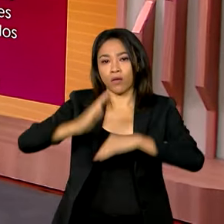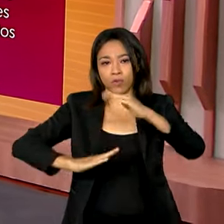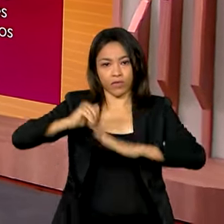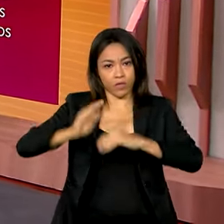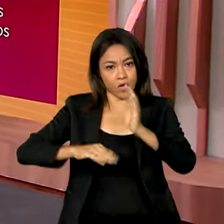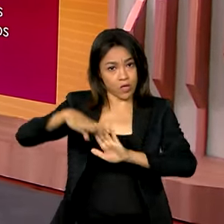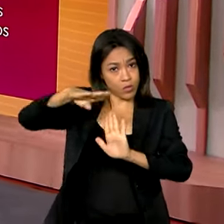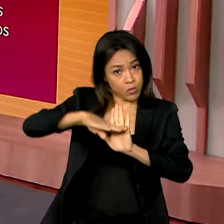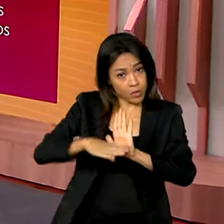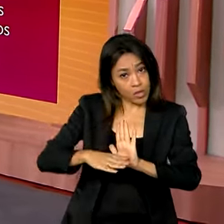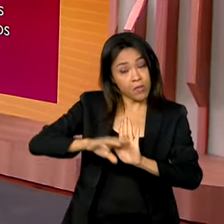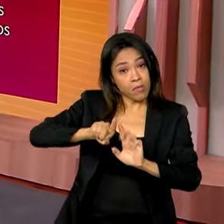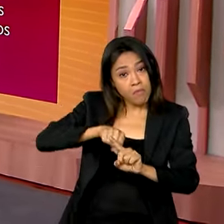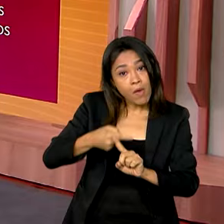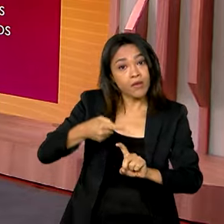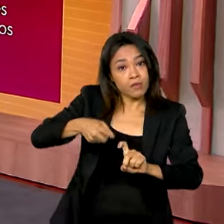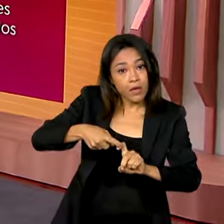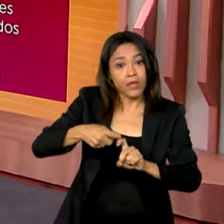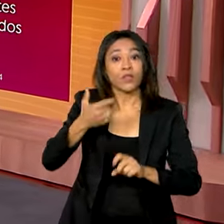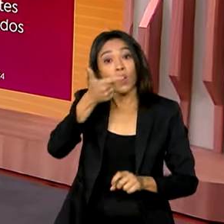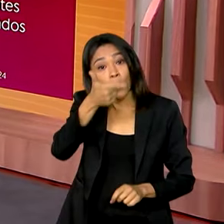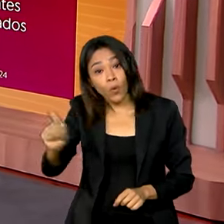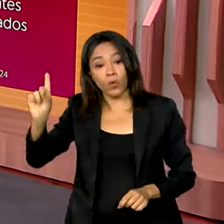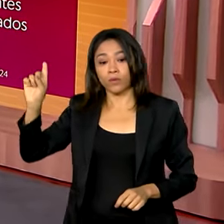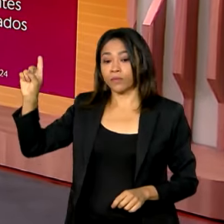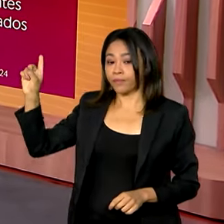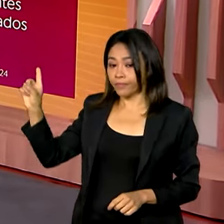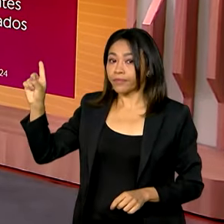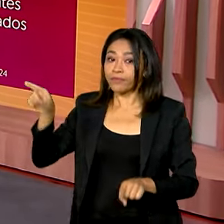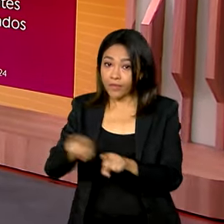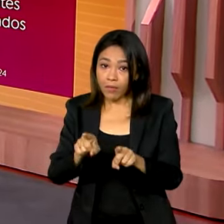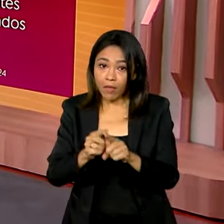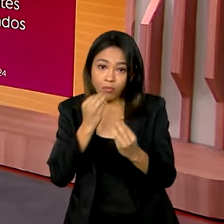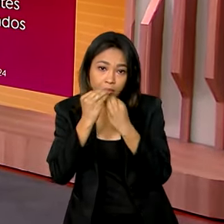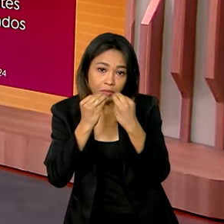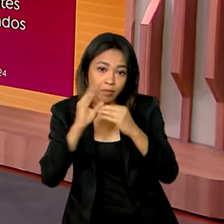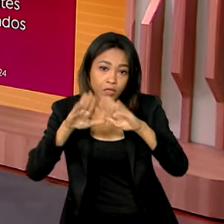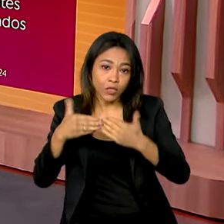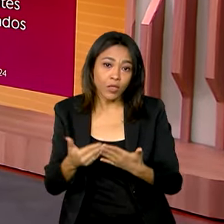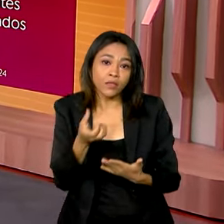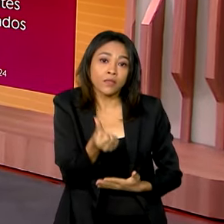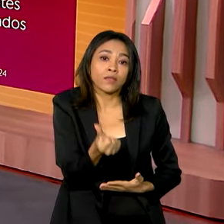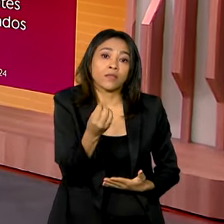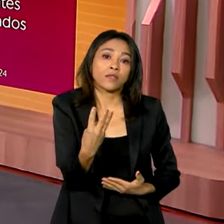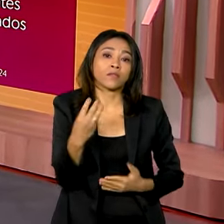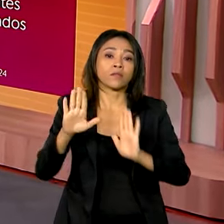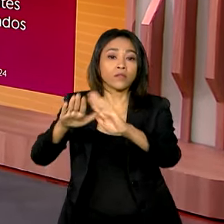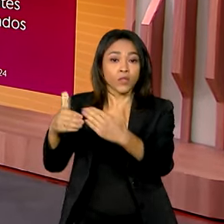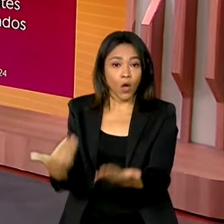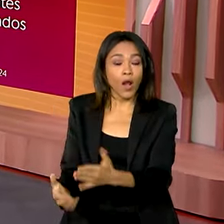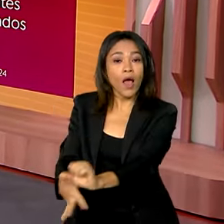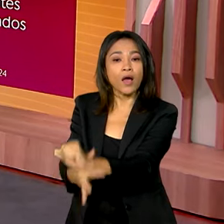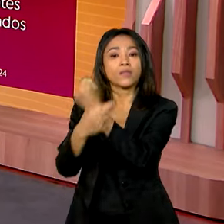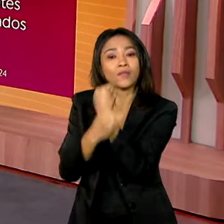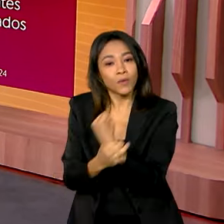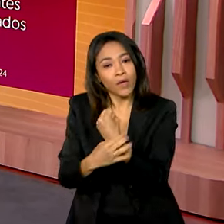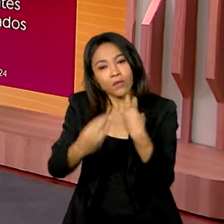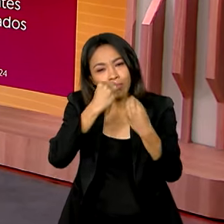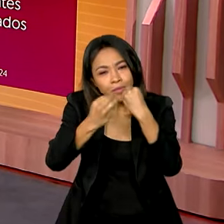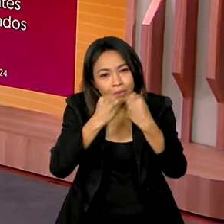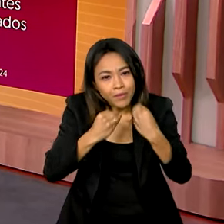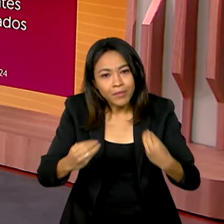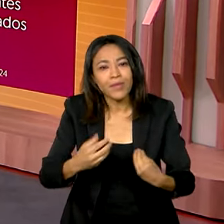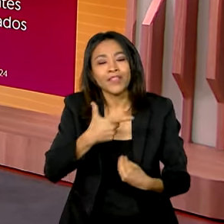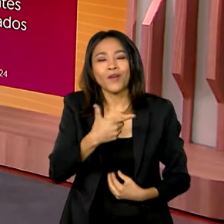Médicos. Por fim, o Programa Nacional de Alimentação Escolar atende 63 escolas, garantindo a merenda de